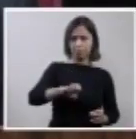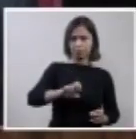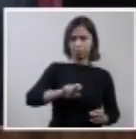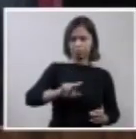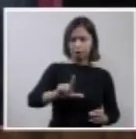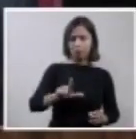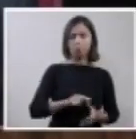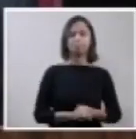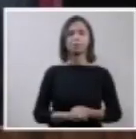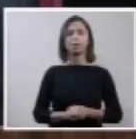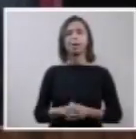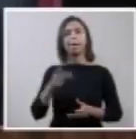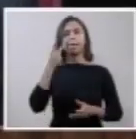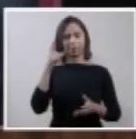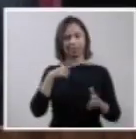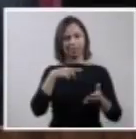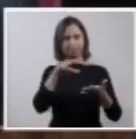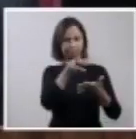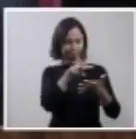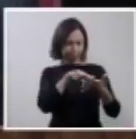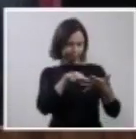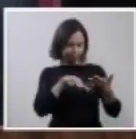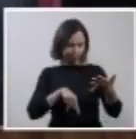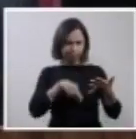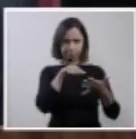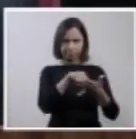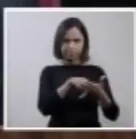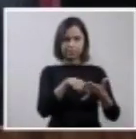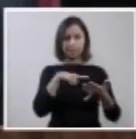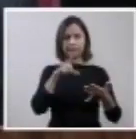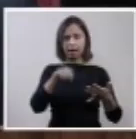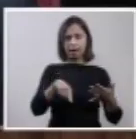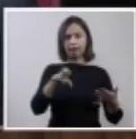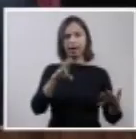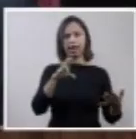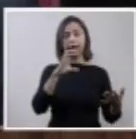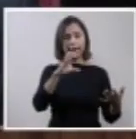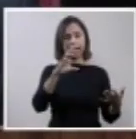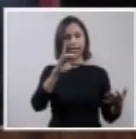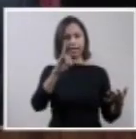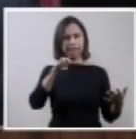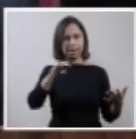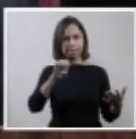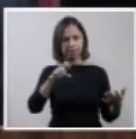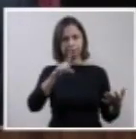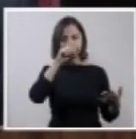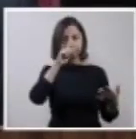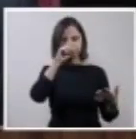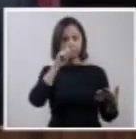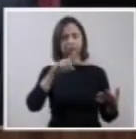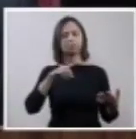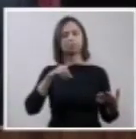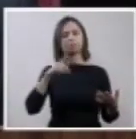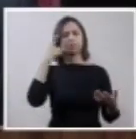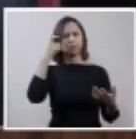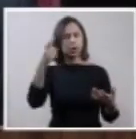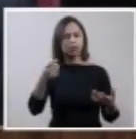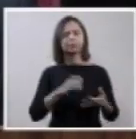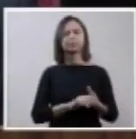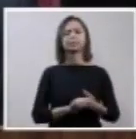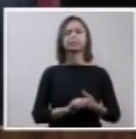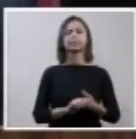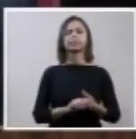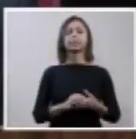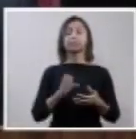efeito de enquadramento como crime do aborto em se tratando de um